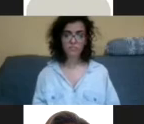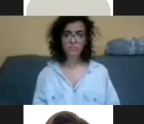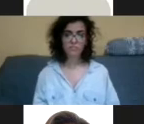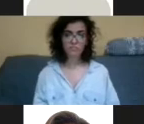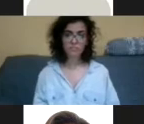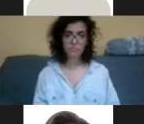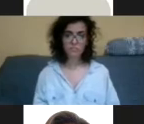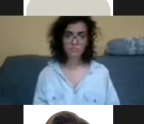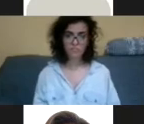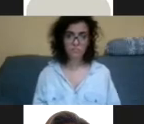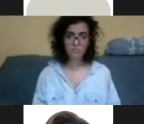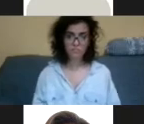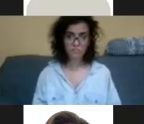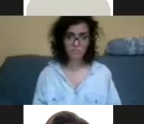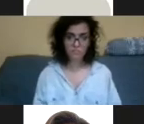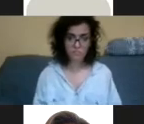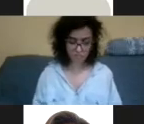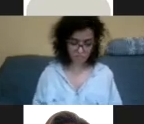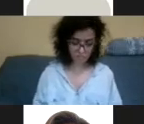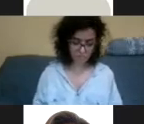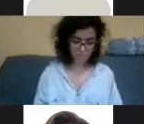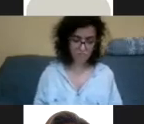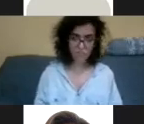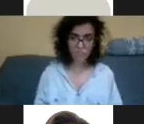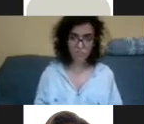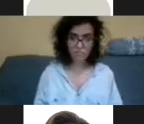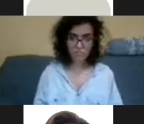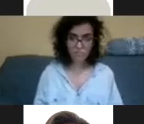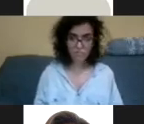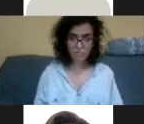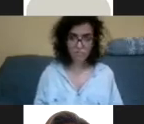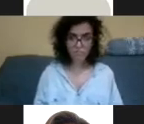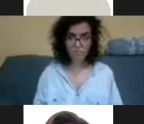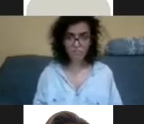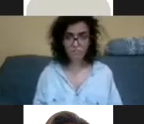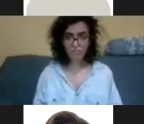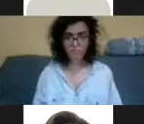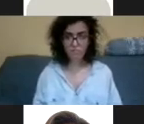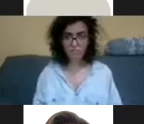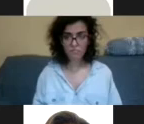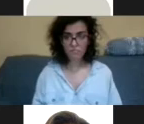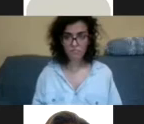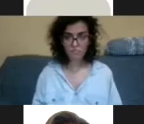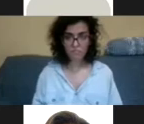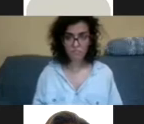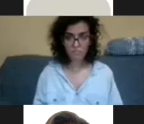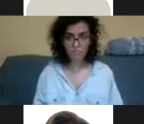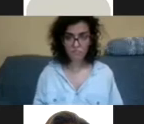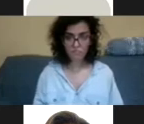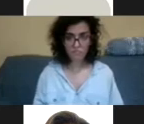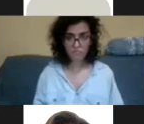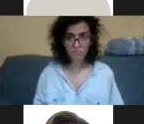material, que para mim são boas práticas de linguagem simples e de comunicação que conseguem